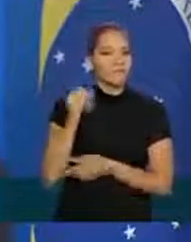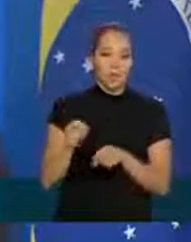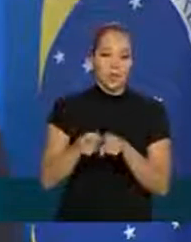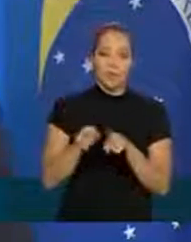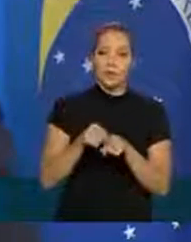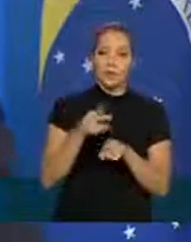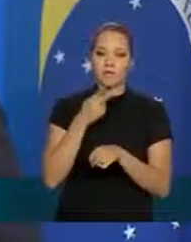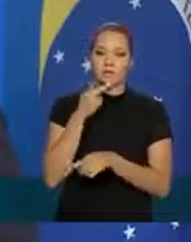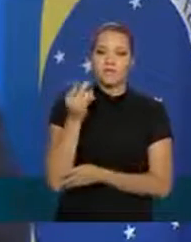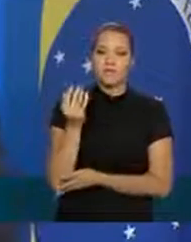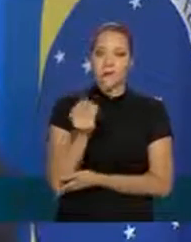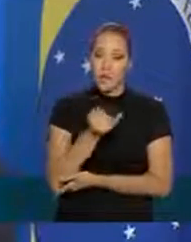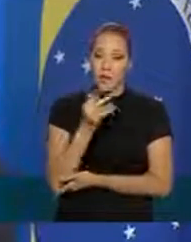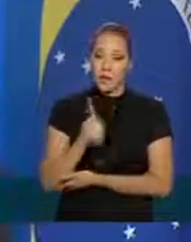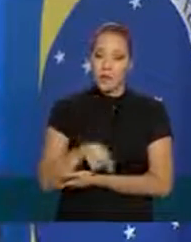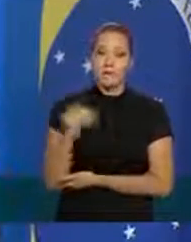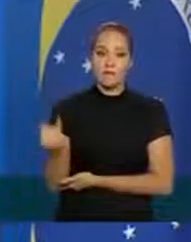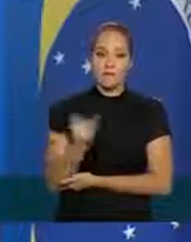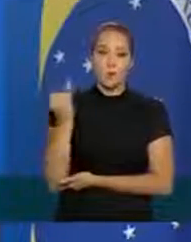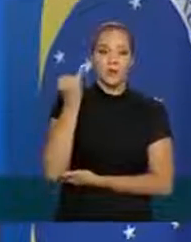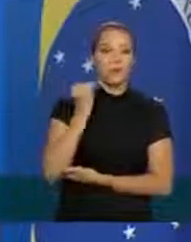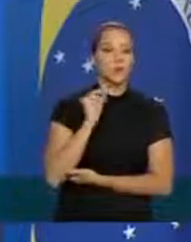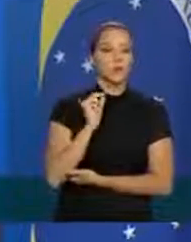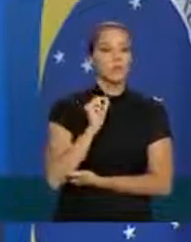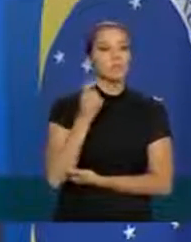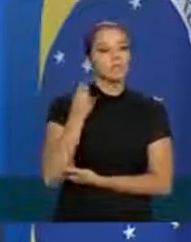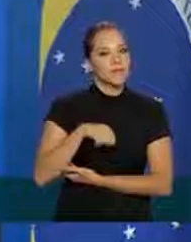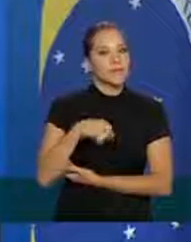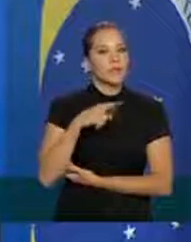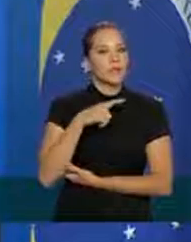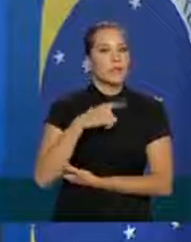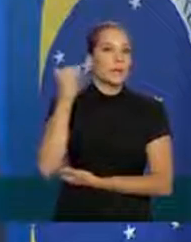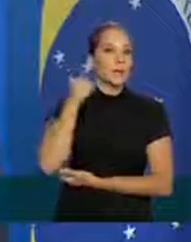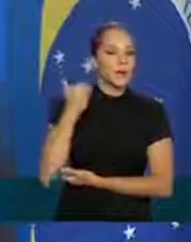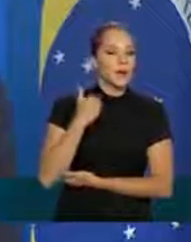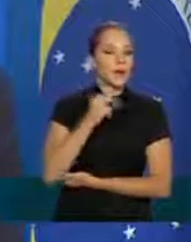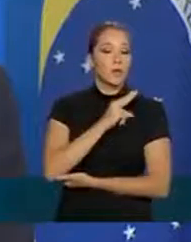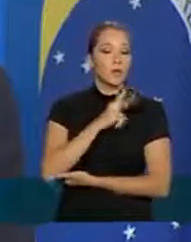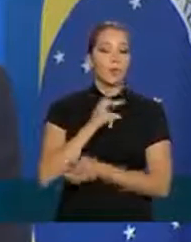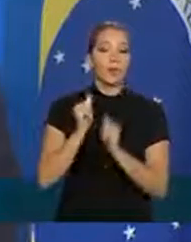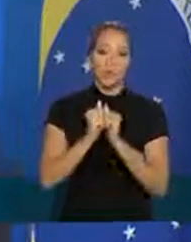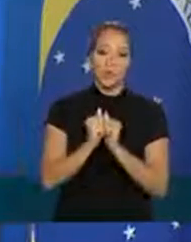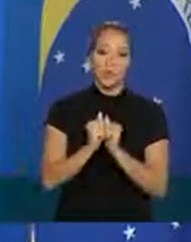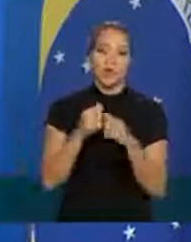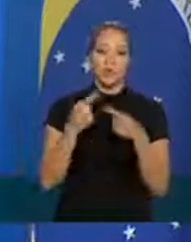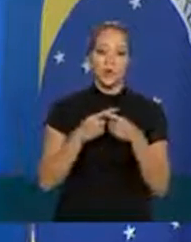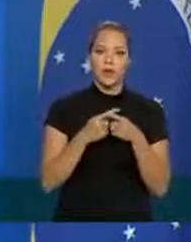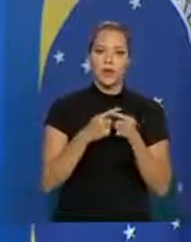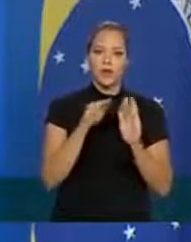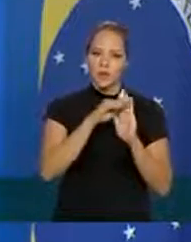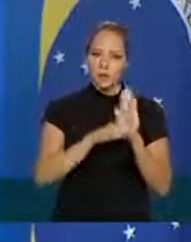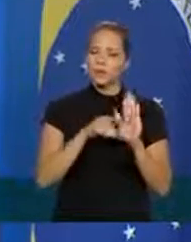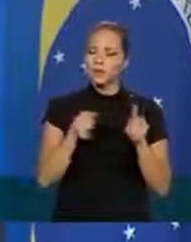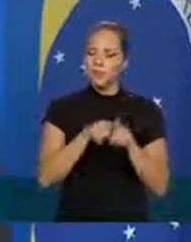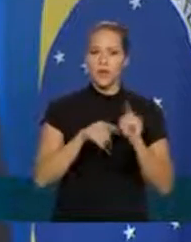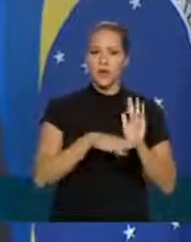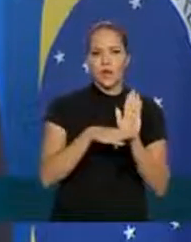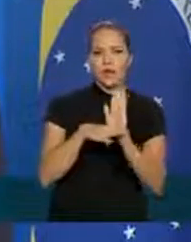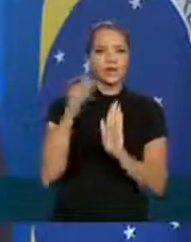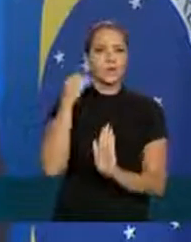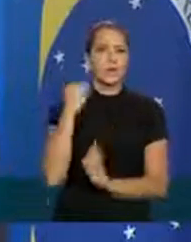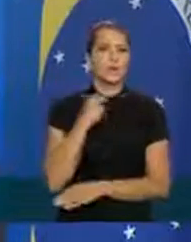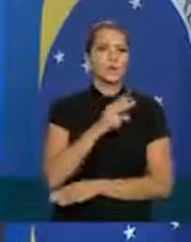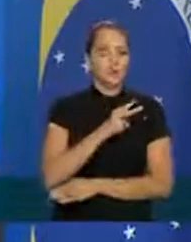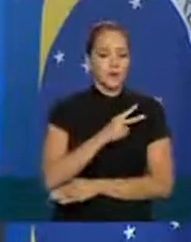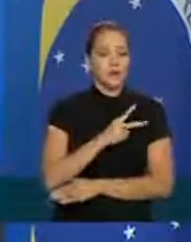enfatizaria que é muito importante ter o banco privado junto primeiro porque esse programa também beneficia o banco privado vale